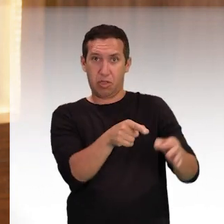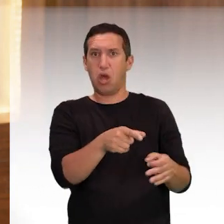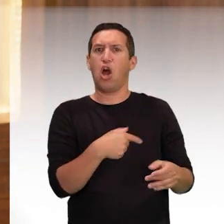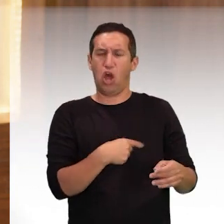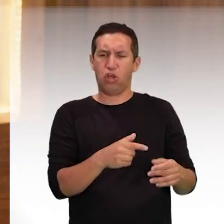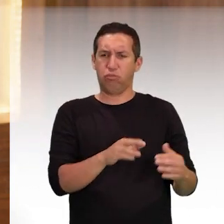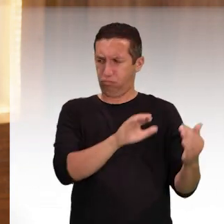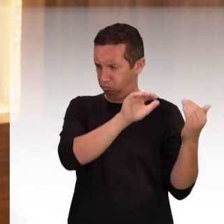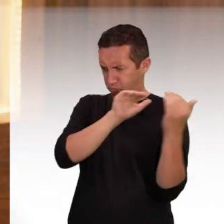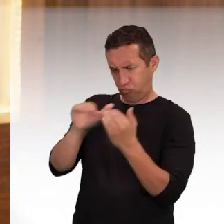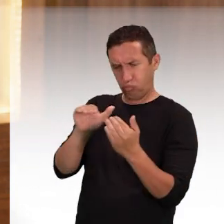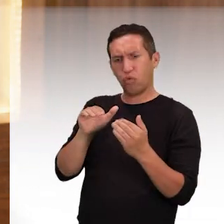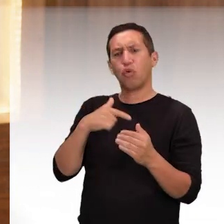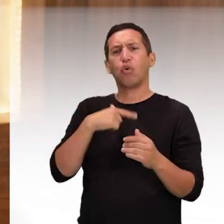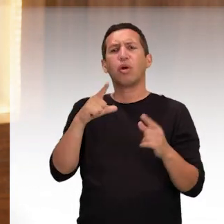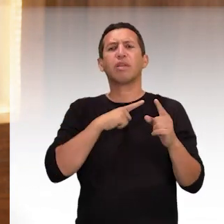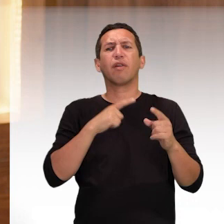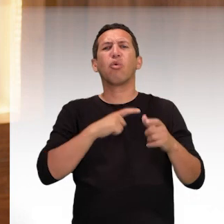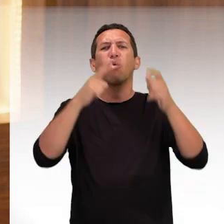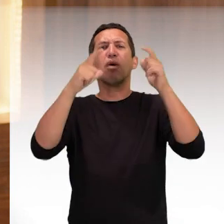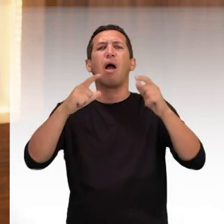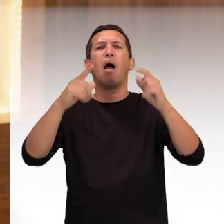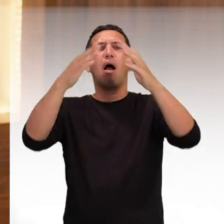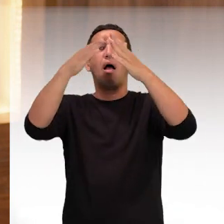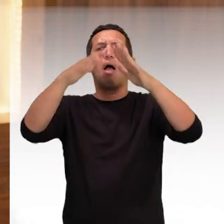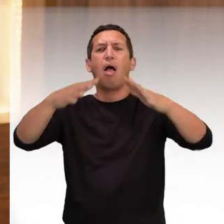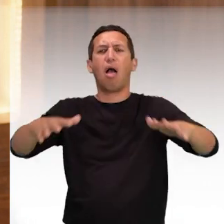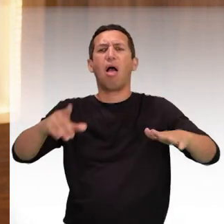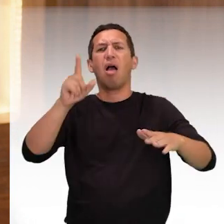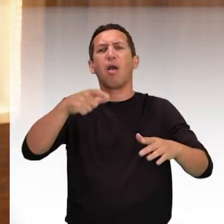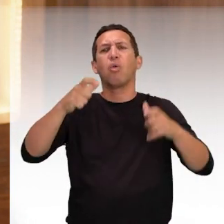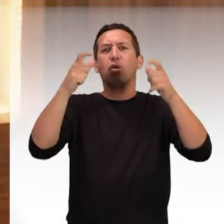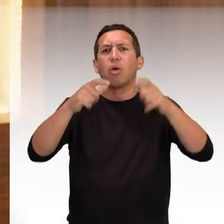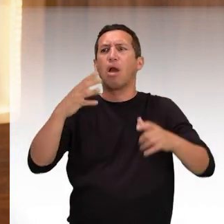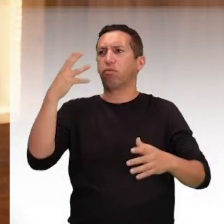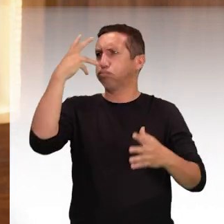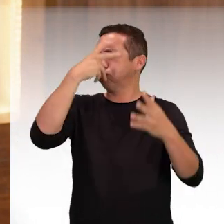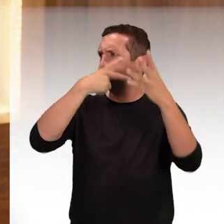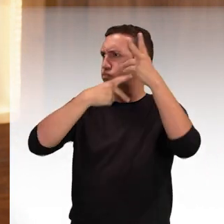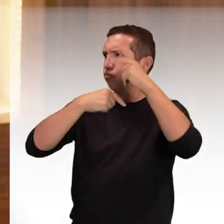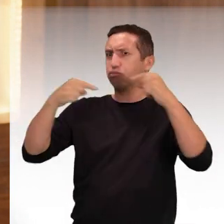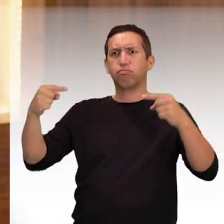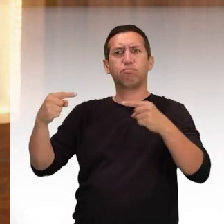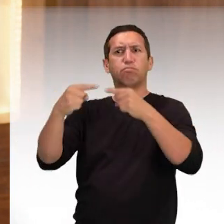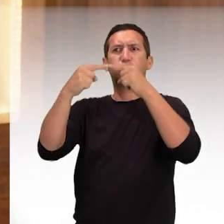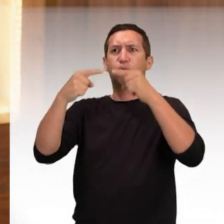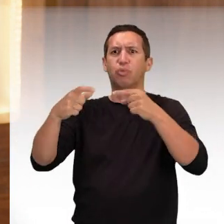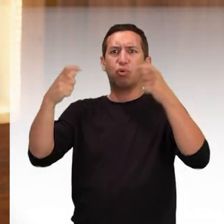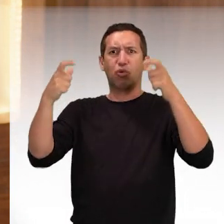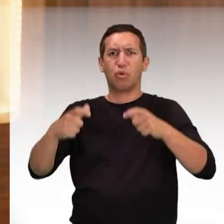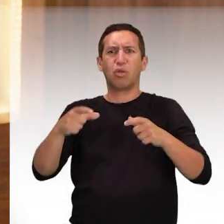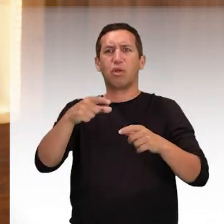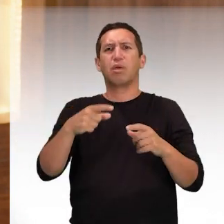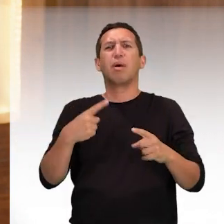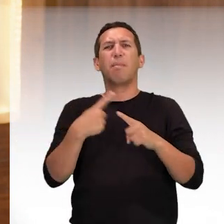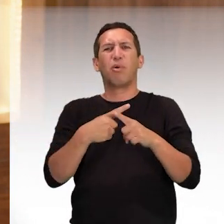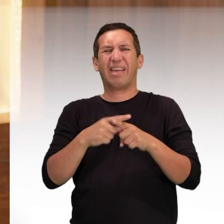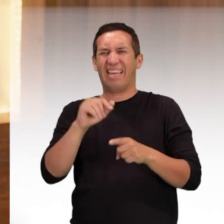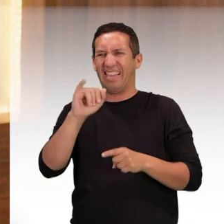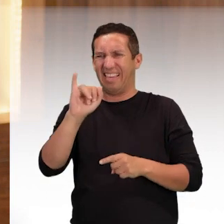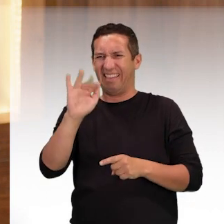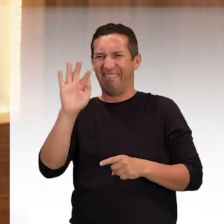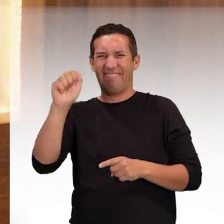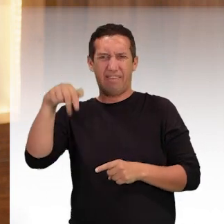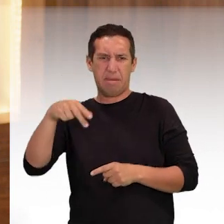evitar o desabamento de um imóvel que faz parte do conjunto paisagístico e urbanístico da cidade. Tombado